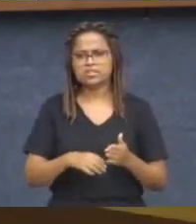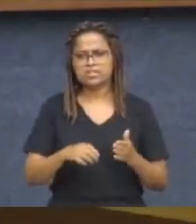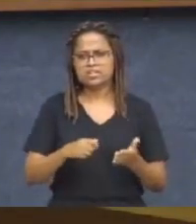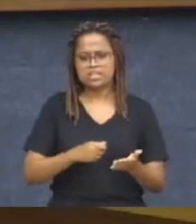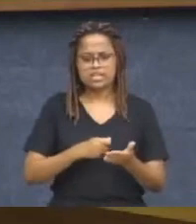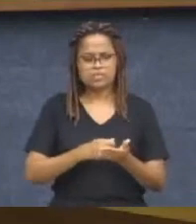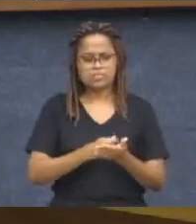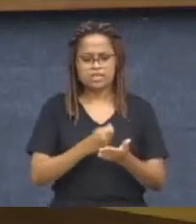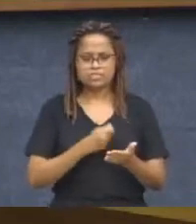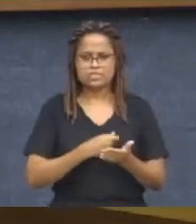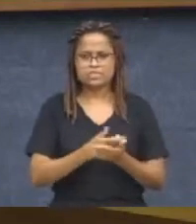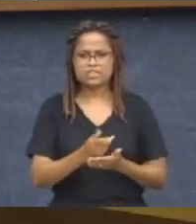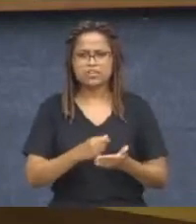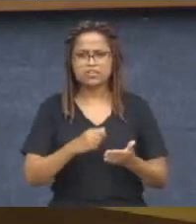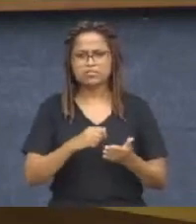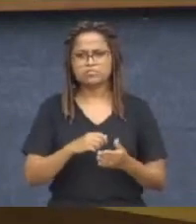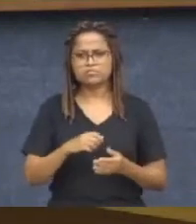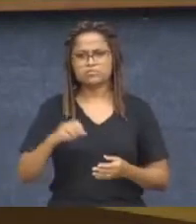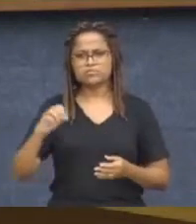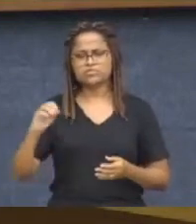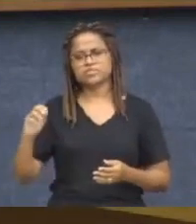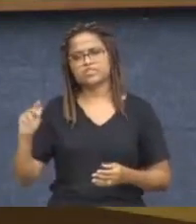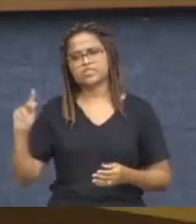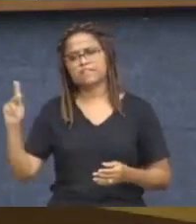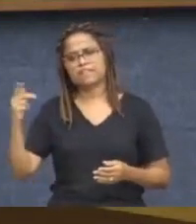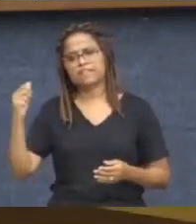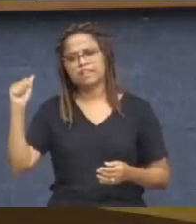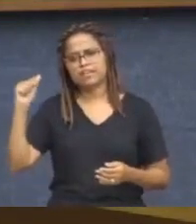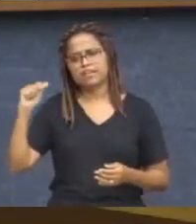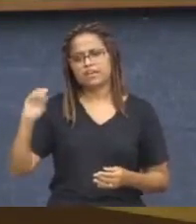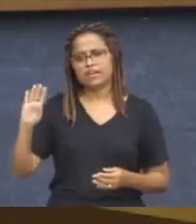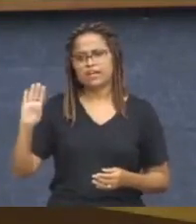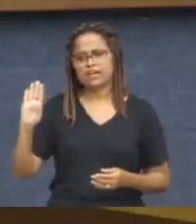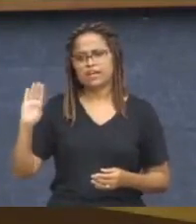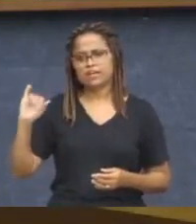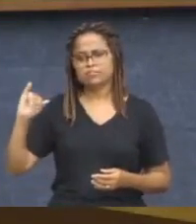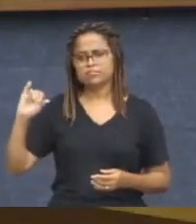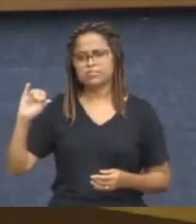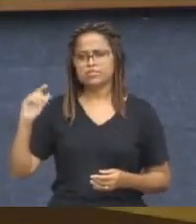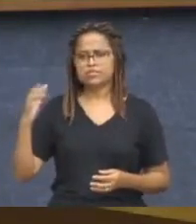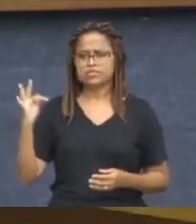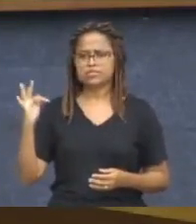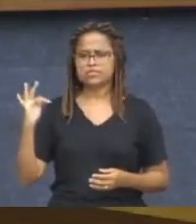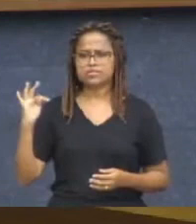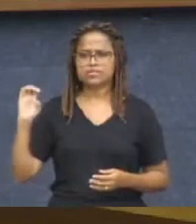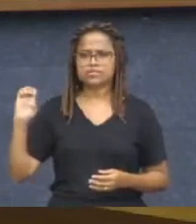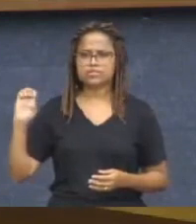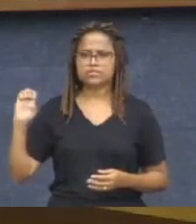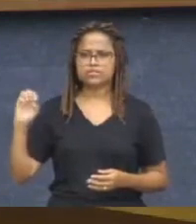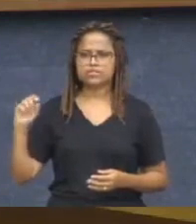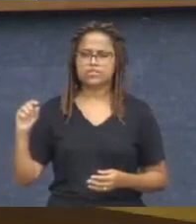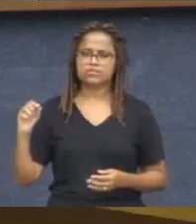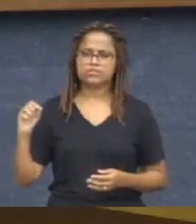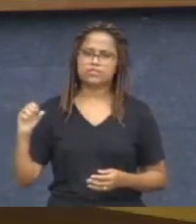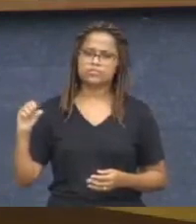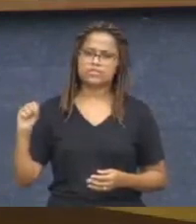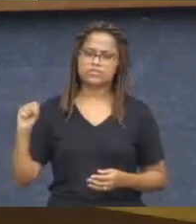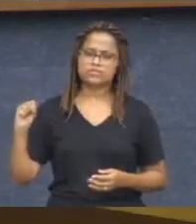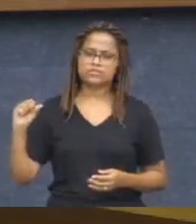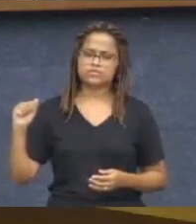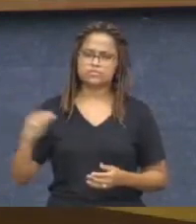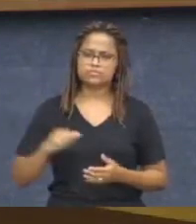enfim, uma série de efeitos cascata, porque era um item que não estava clarificado na lei.